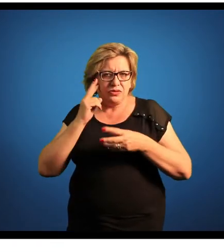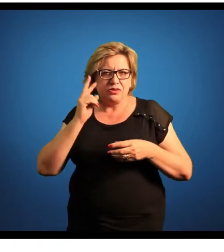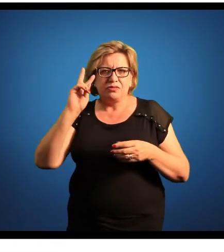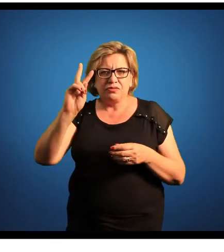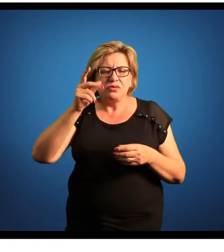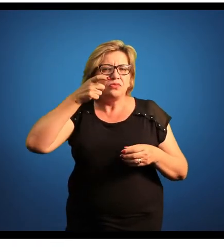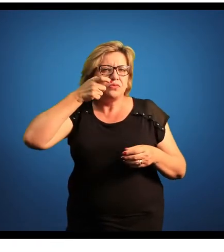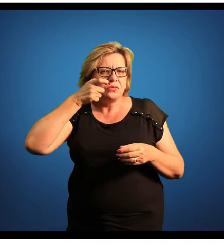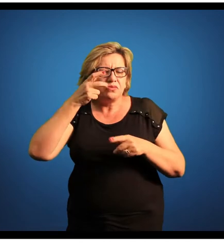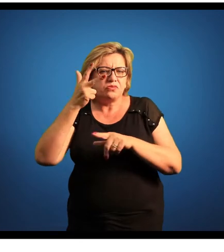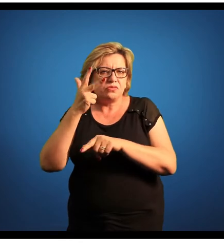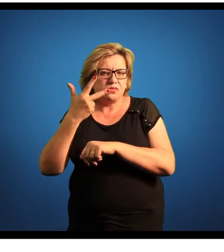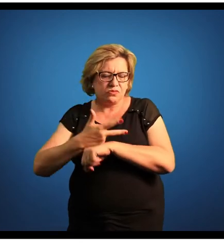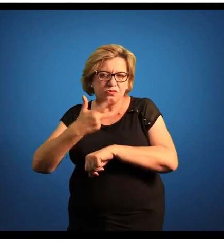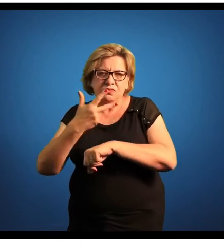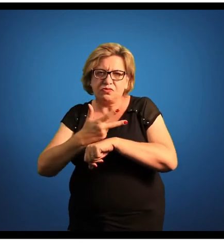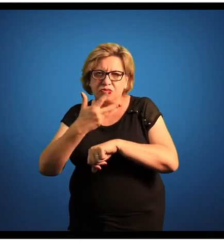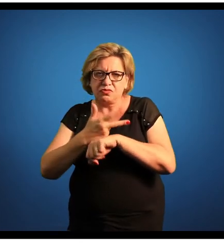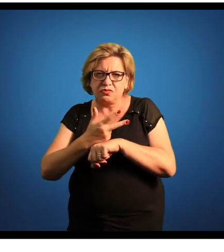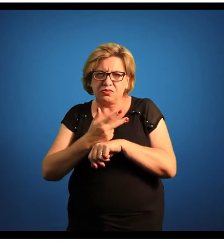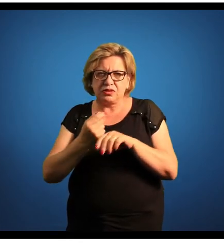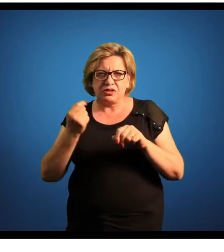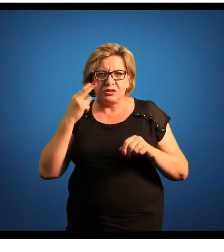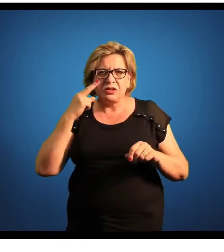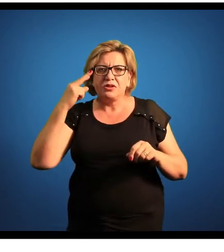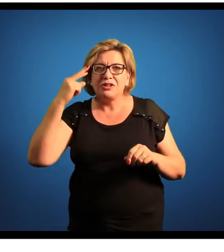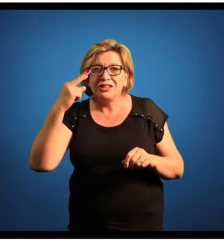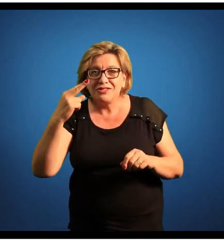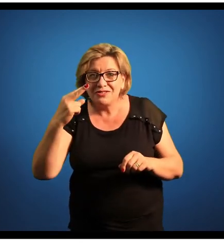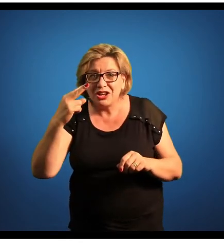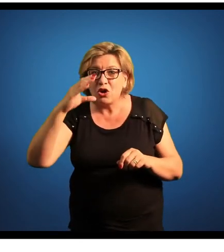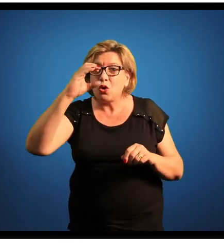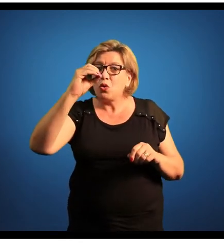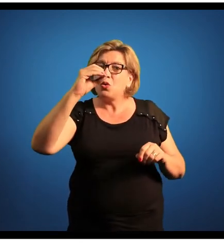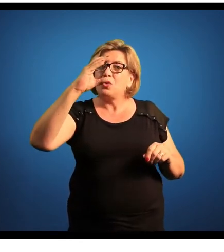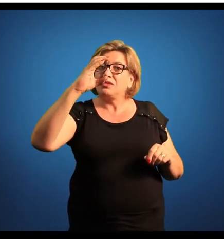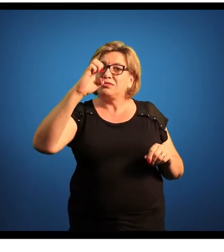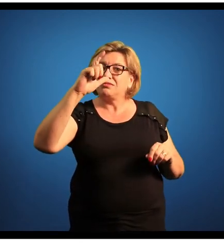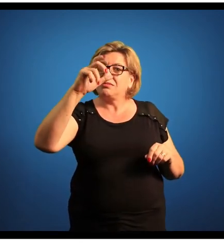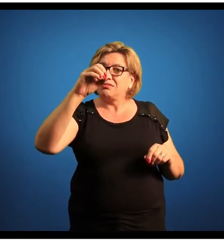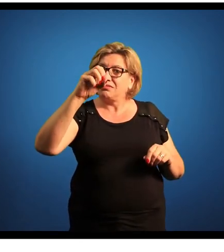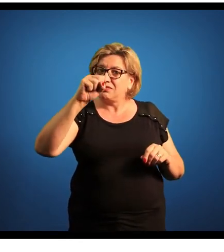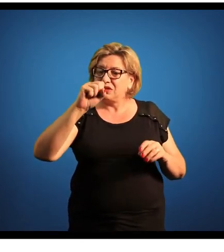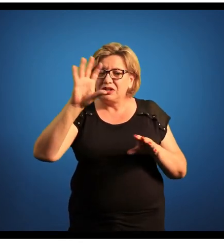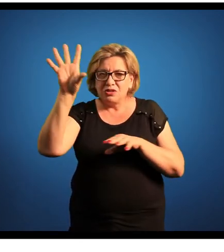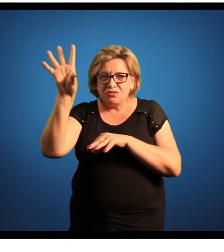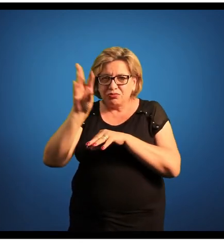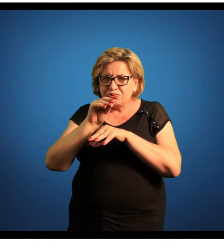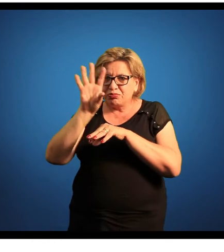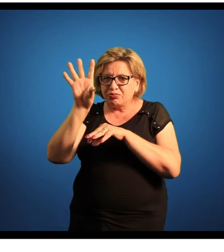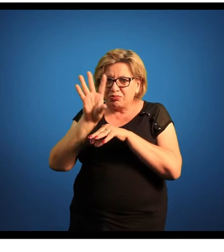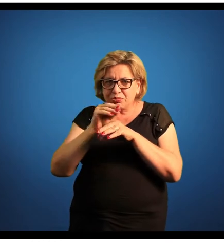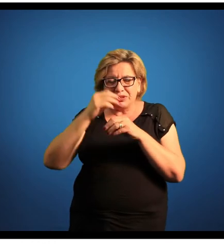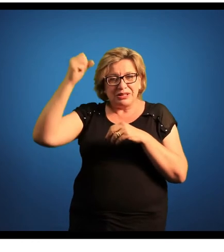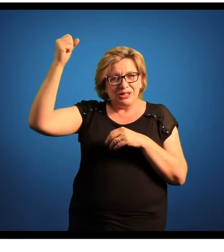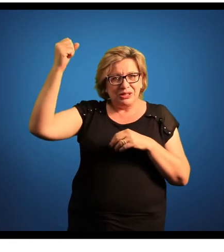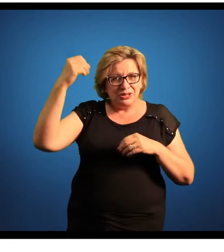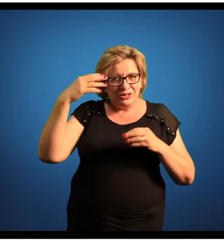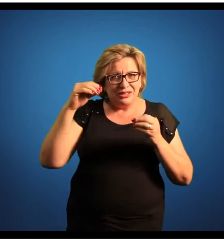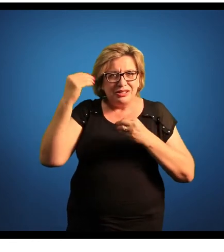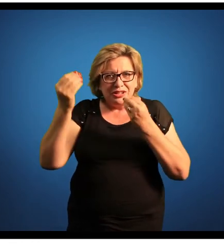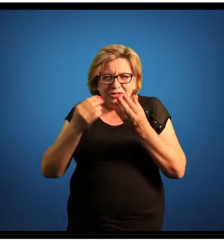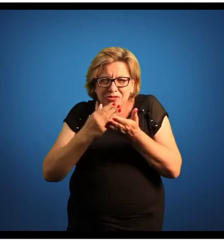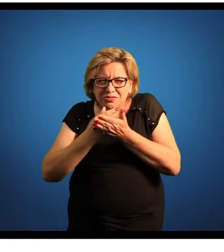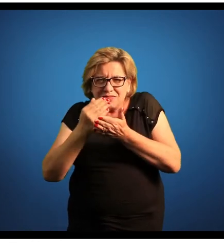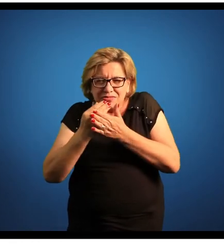podem observar no vídeo, a gente consegue enxergar os ocelos dela, então são órgãos fotorreceptores, ainda os primórdios de